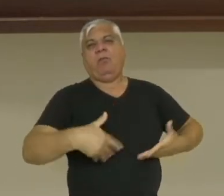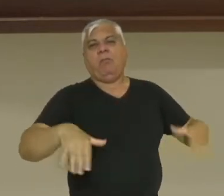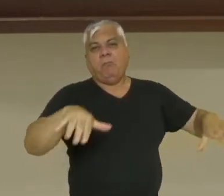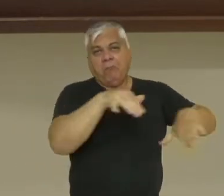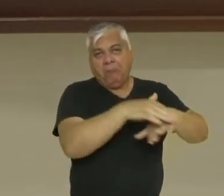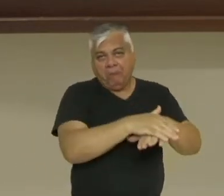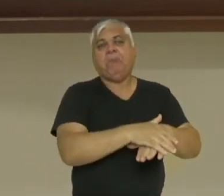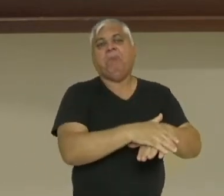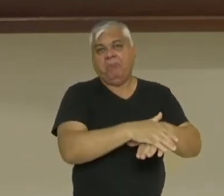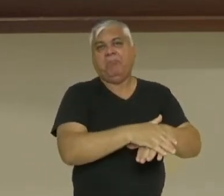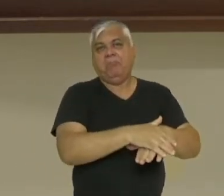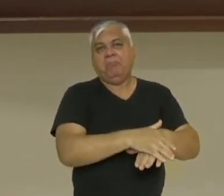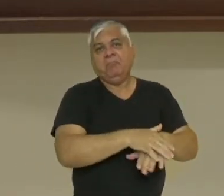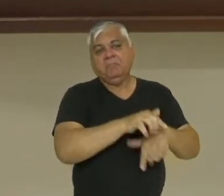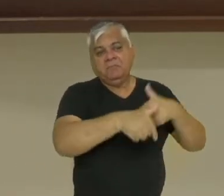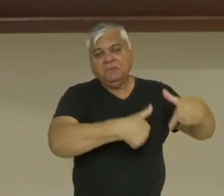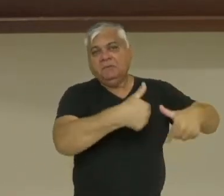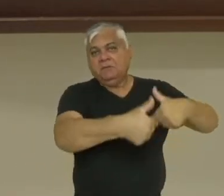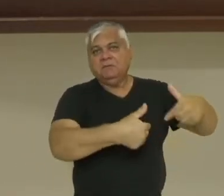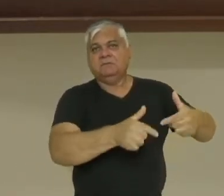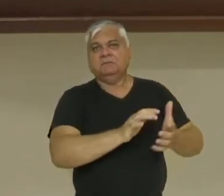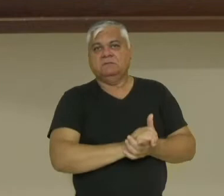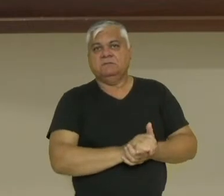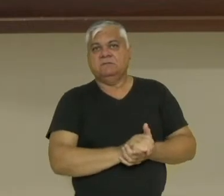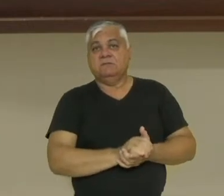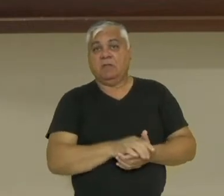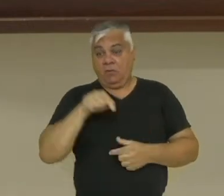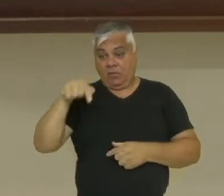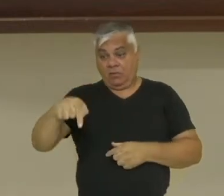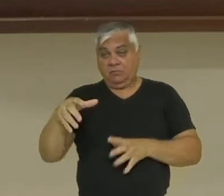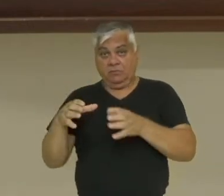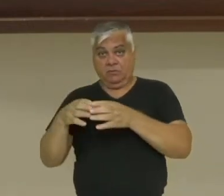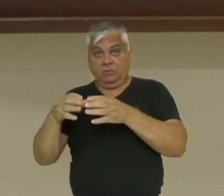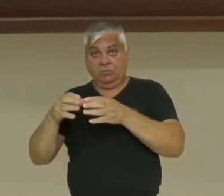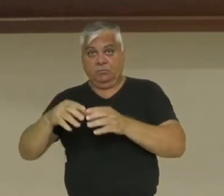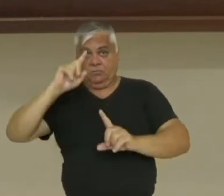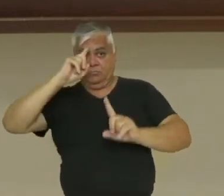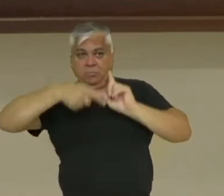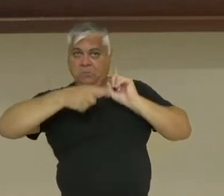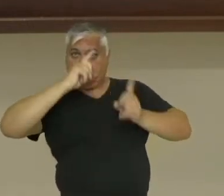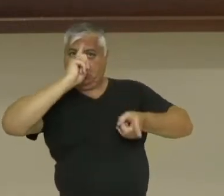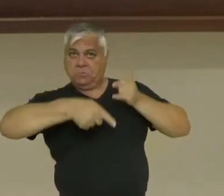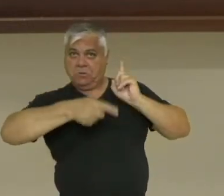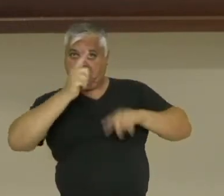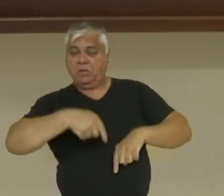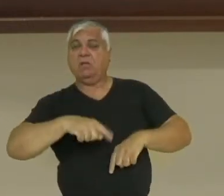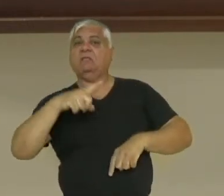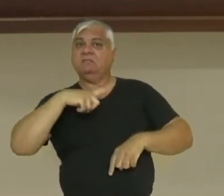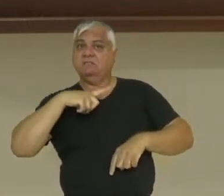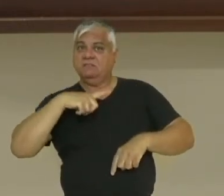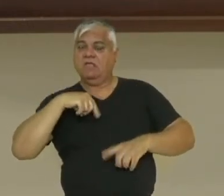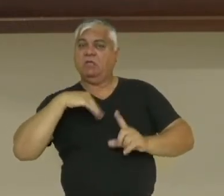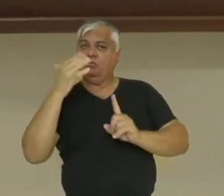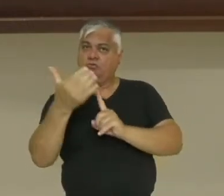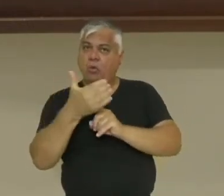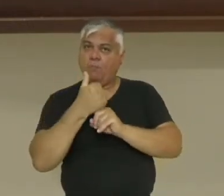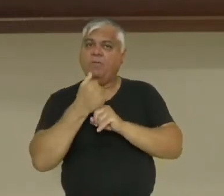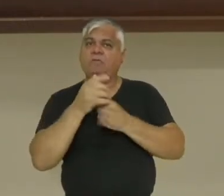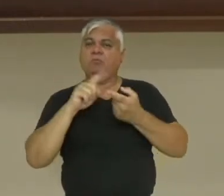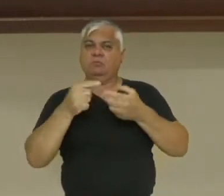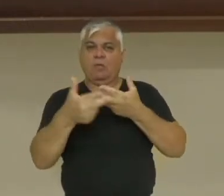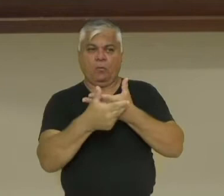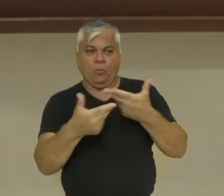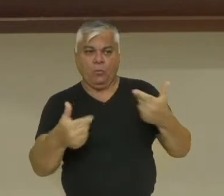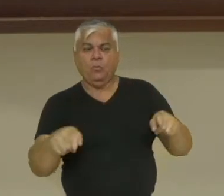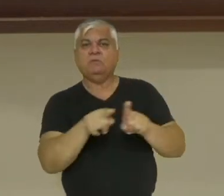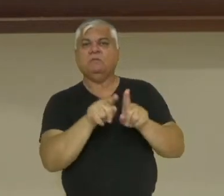meios de produção, os trabalhadores. E essa classe dominante é ela que vai exercer o domínio da vida material e também